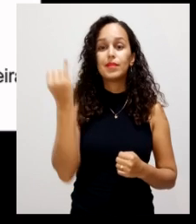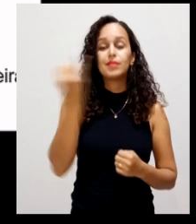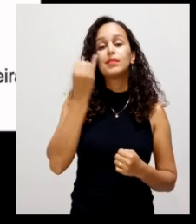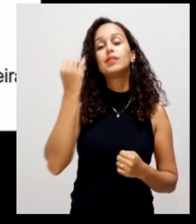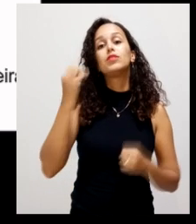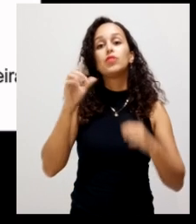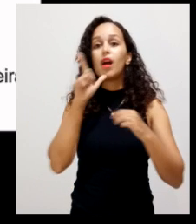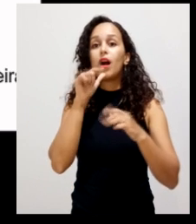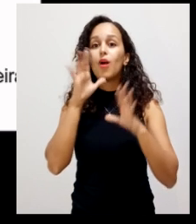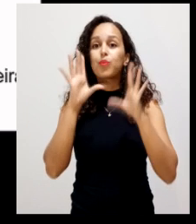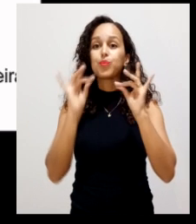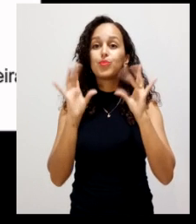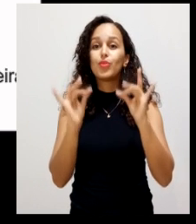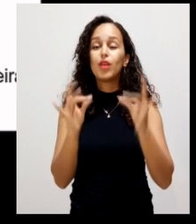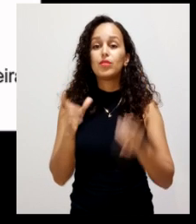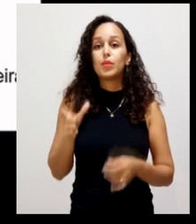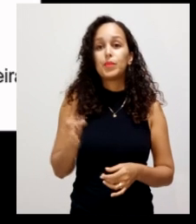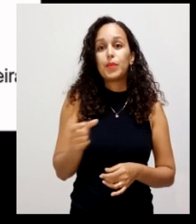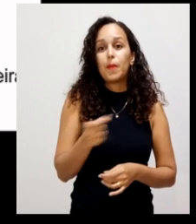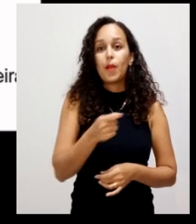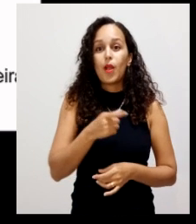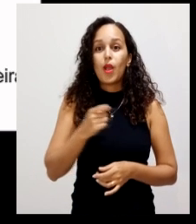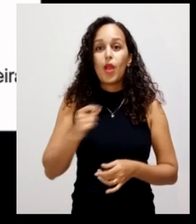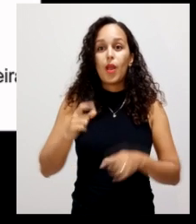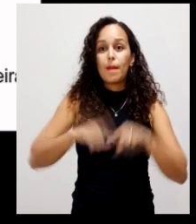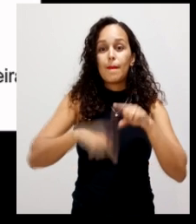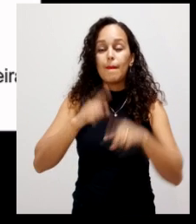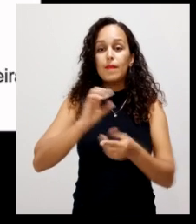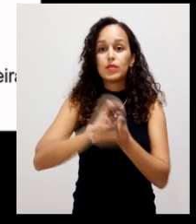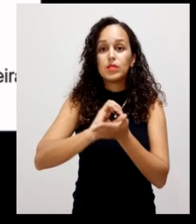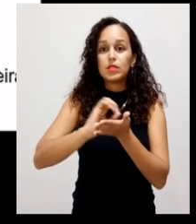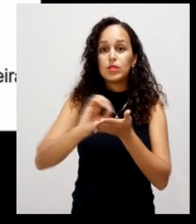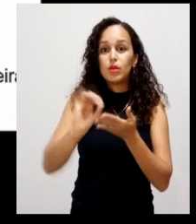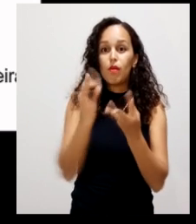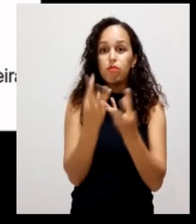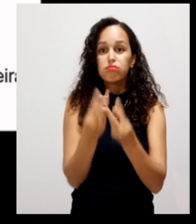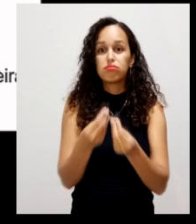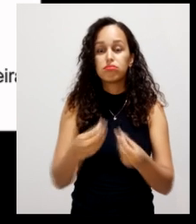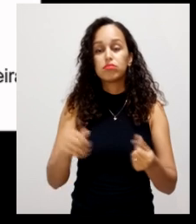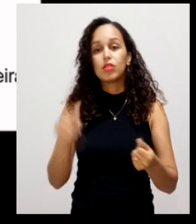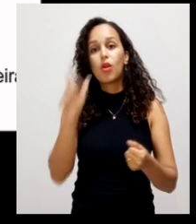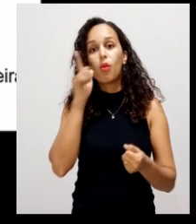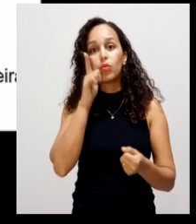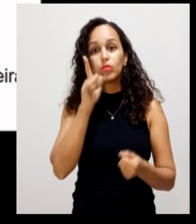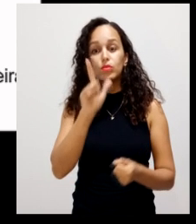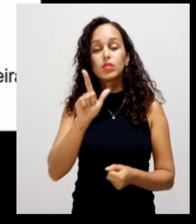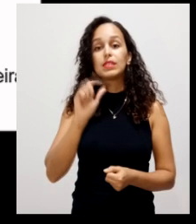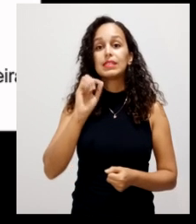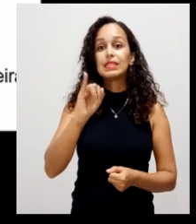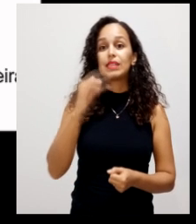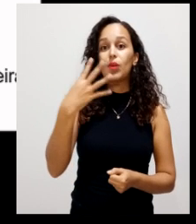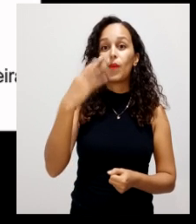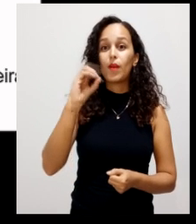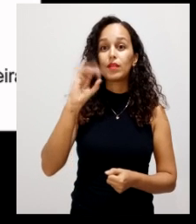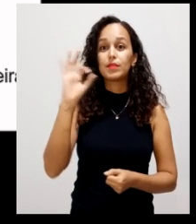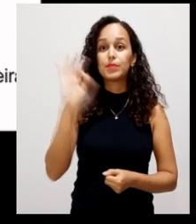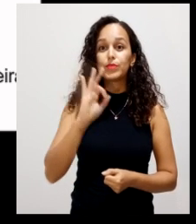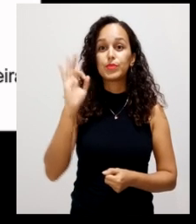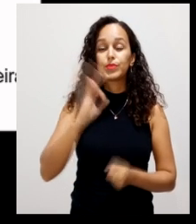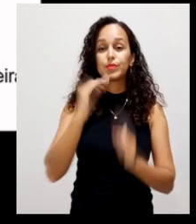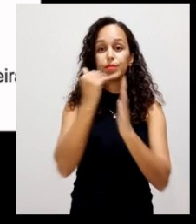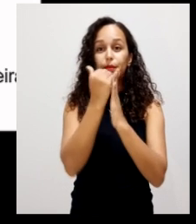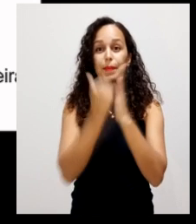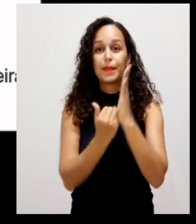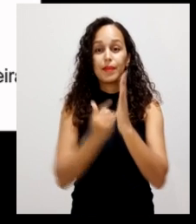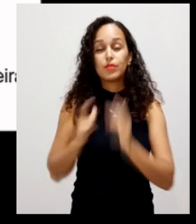conseguir fazer a decomposição da matéria orgânica então umidades abaixo de 40% os micro-organismos eles vão